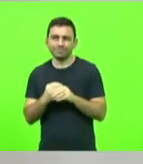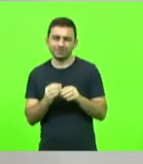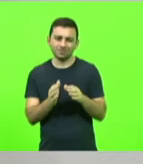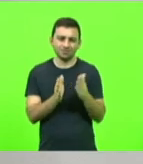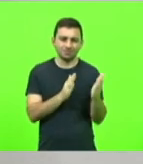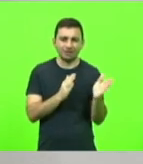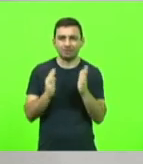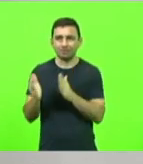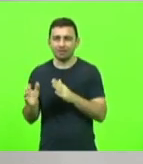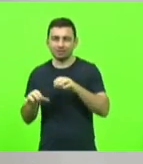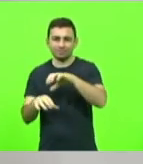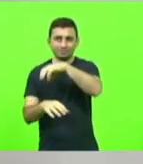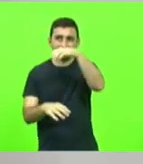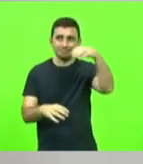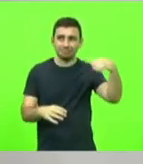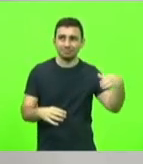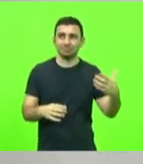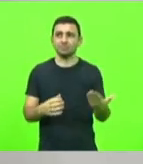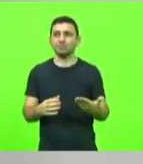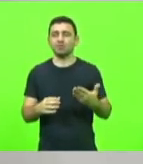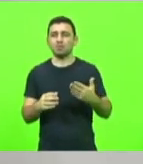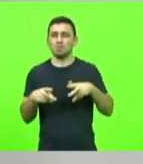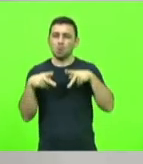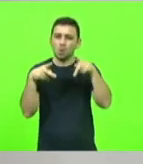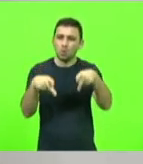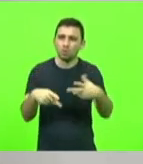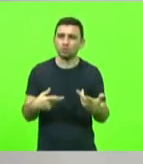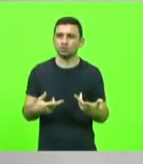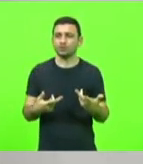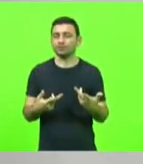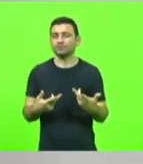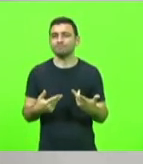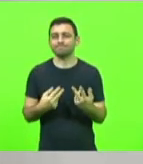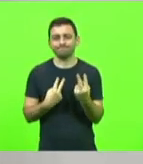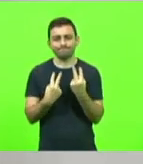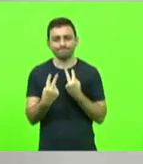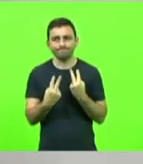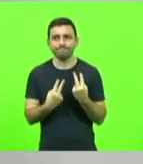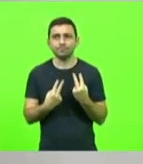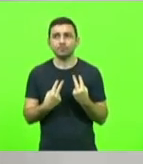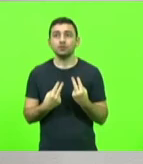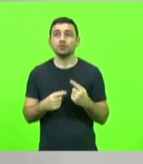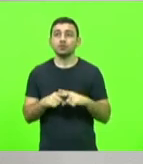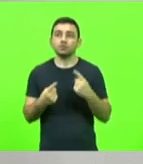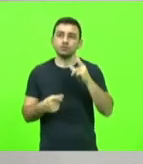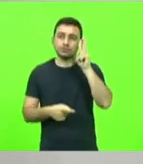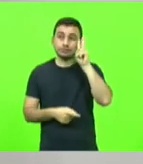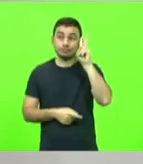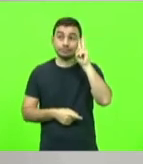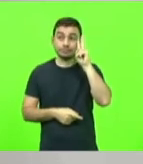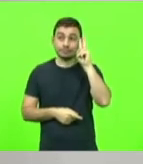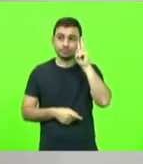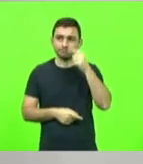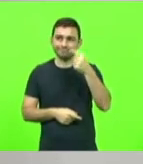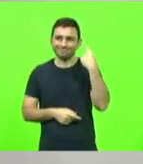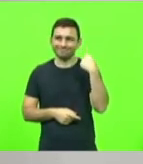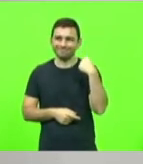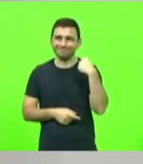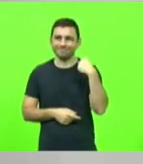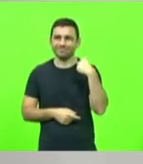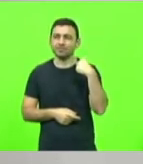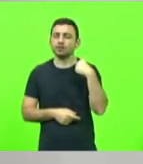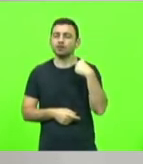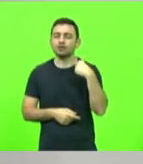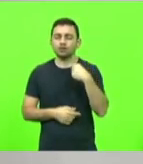passarelas, viadutos, pontes duplicadas, enfim. Segunda-feira foi um dia de